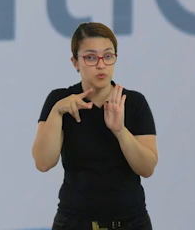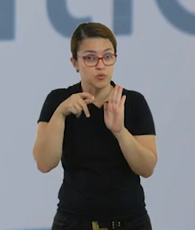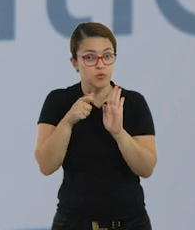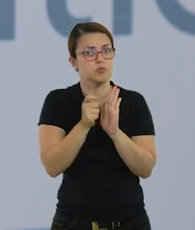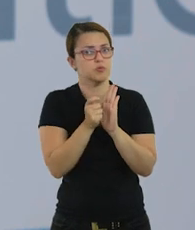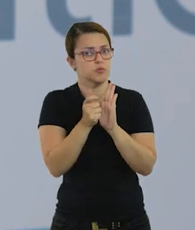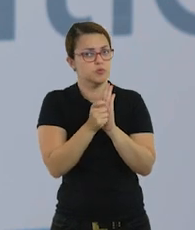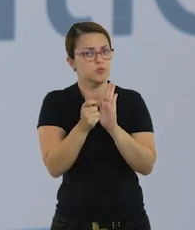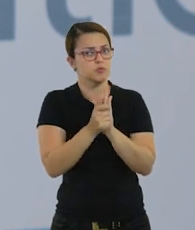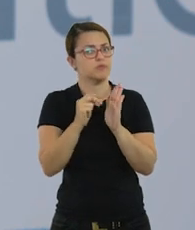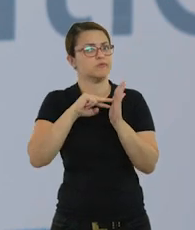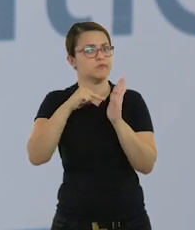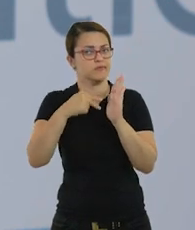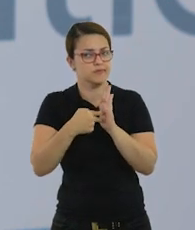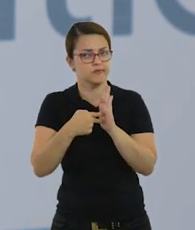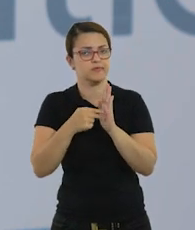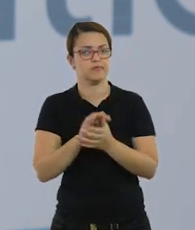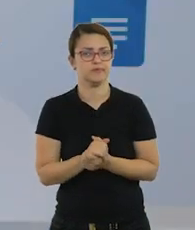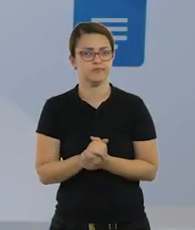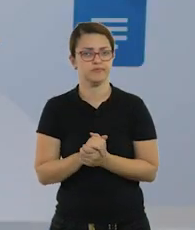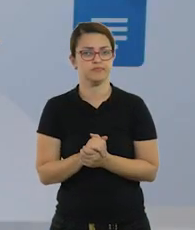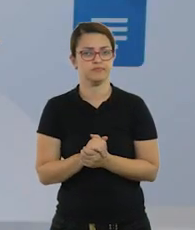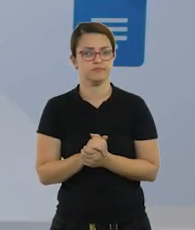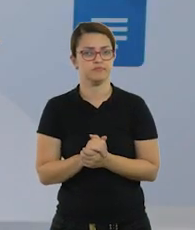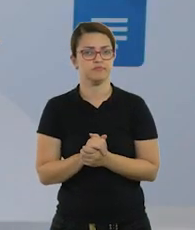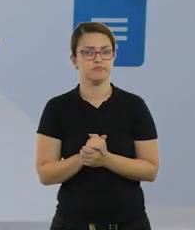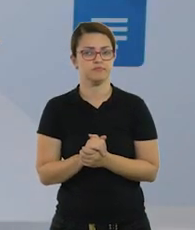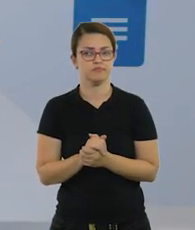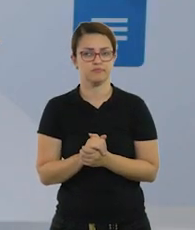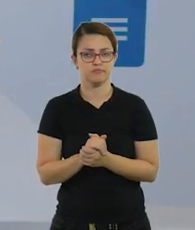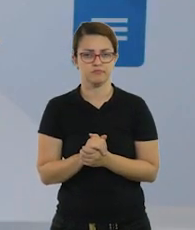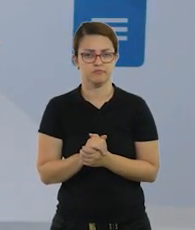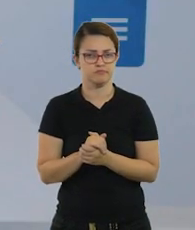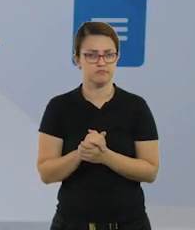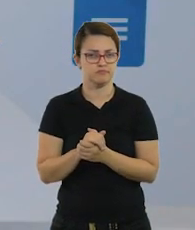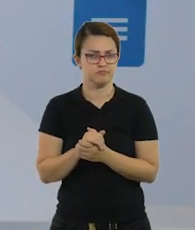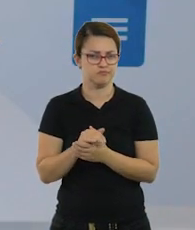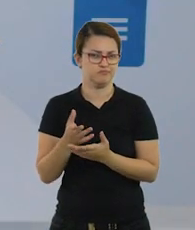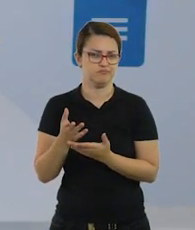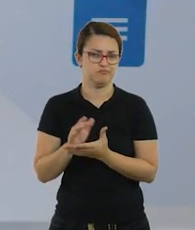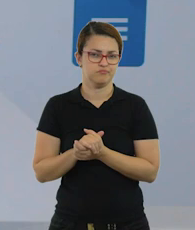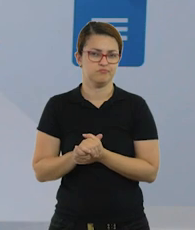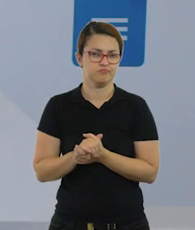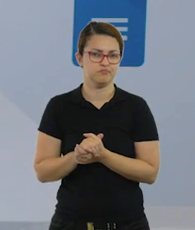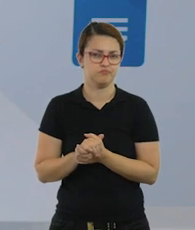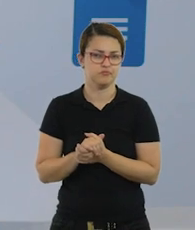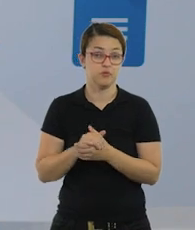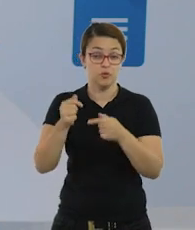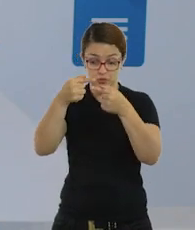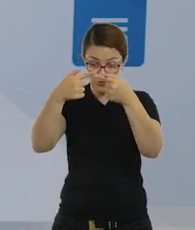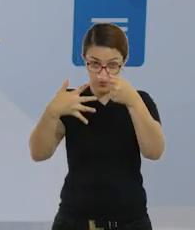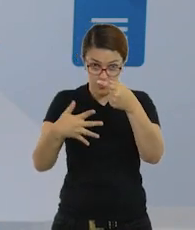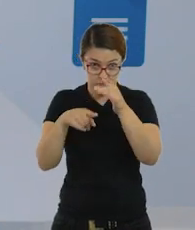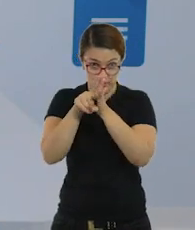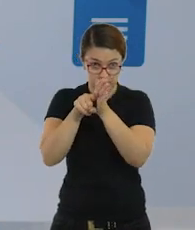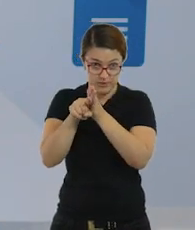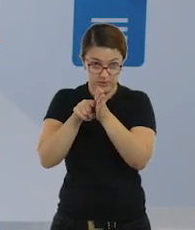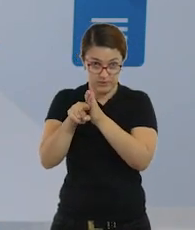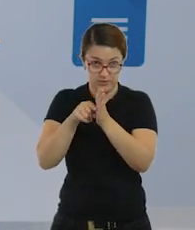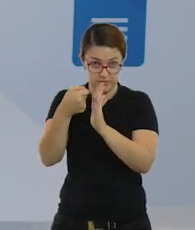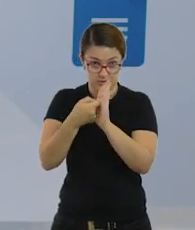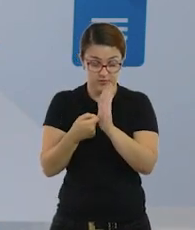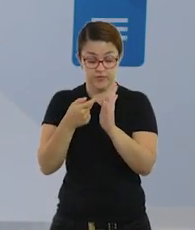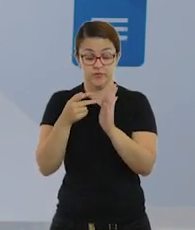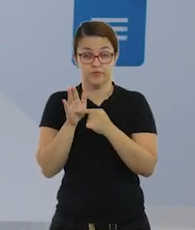a dizer. Ele é um texto que eu encontrei numa busca rápida pelo Google e ele fala